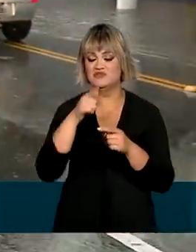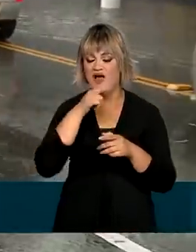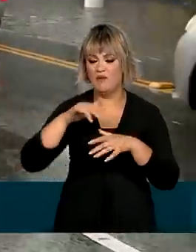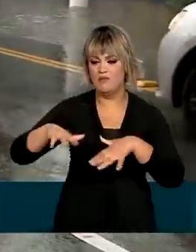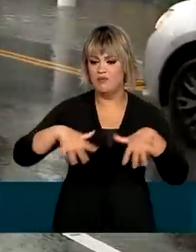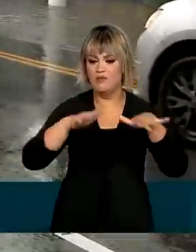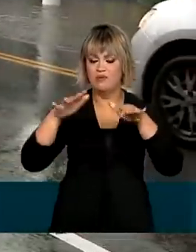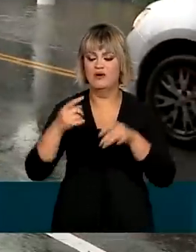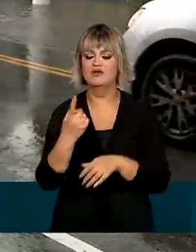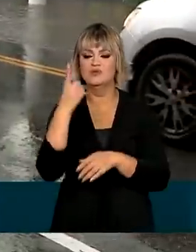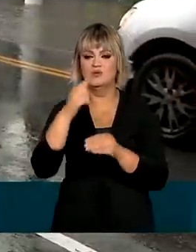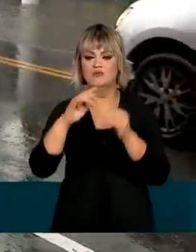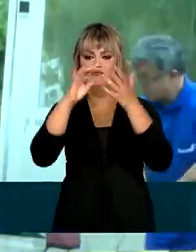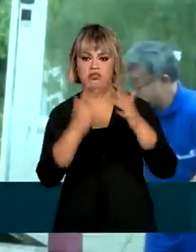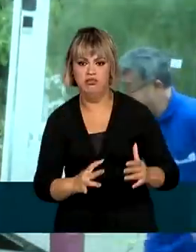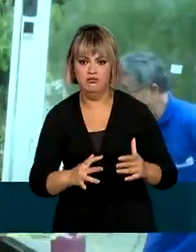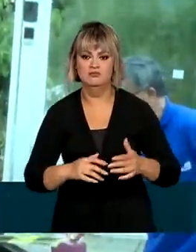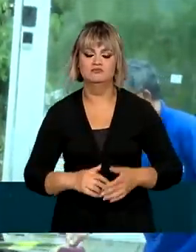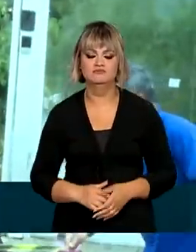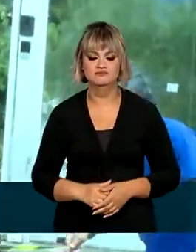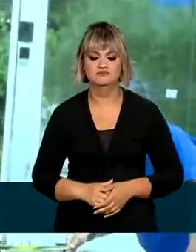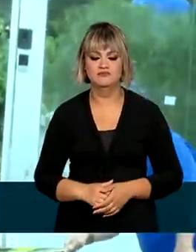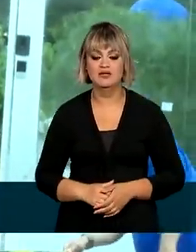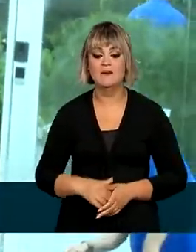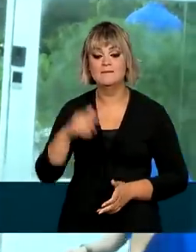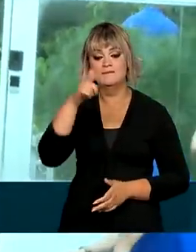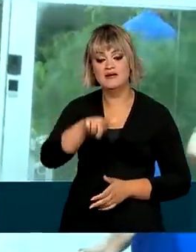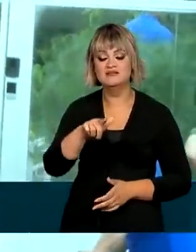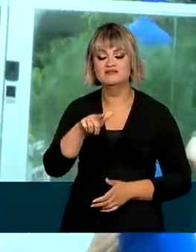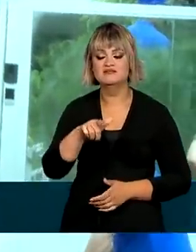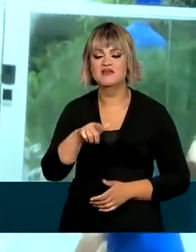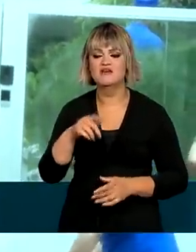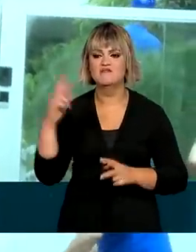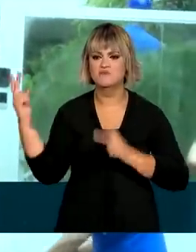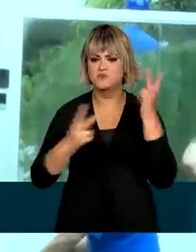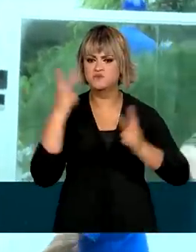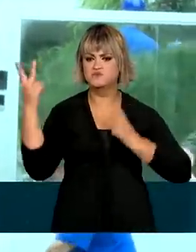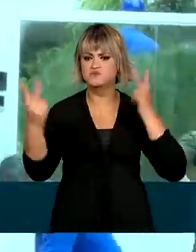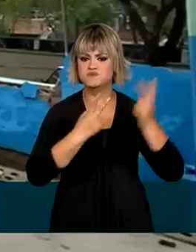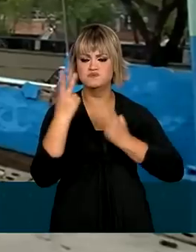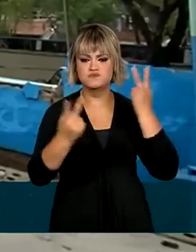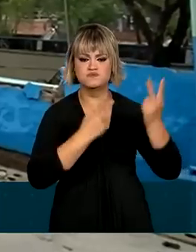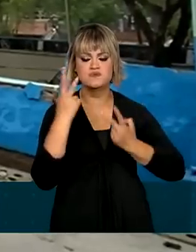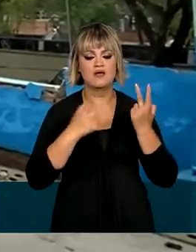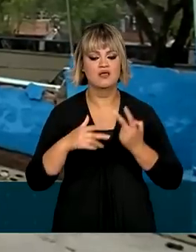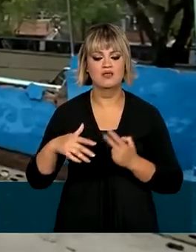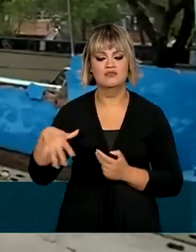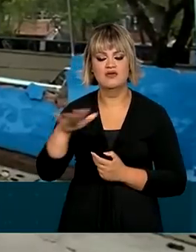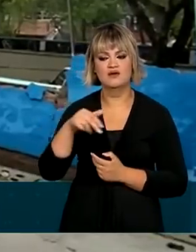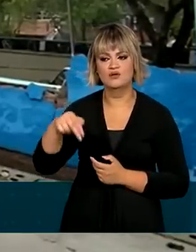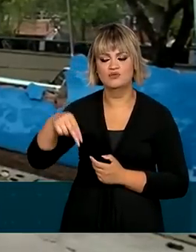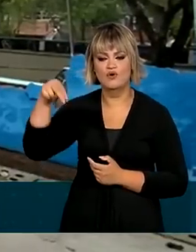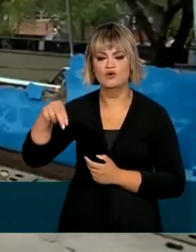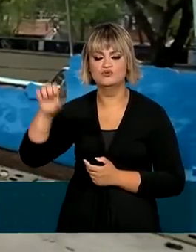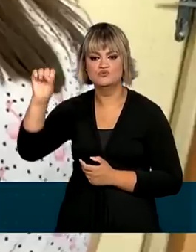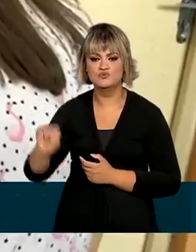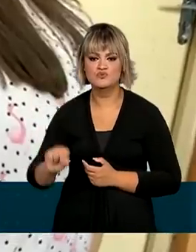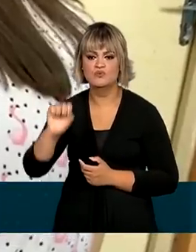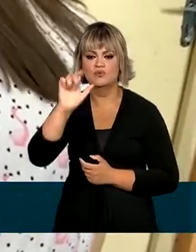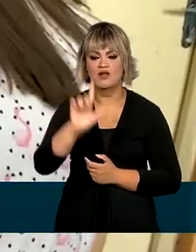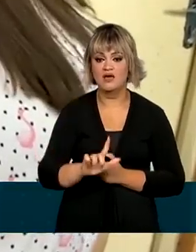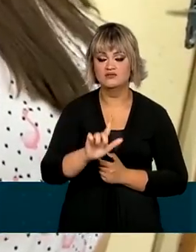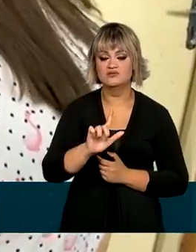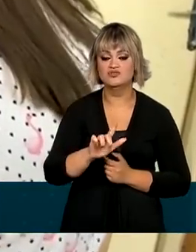e um para desabamento. Também foram registradas rajadas de vento nas regiões norte, sul, leste